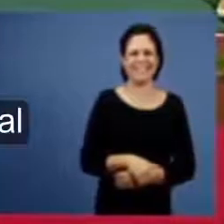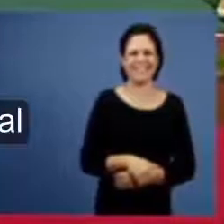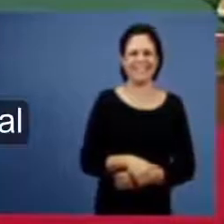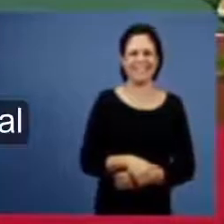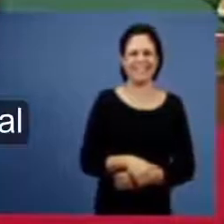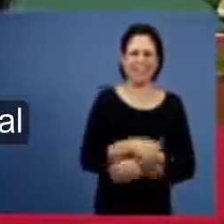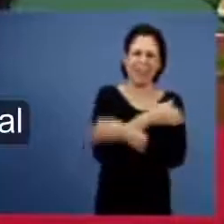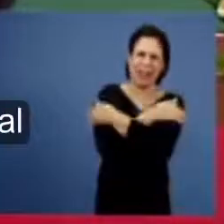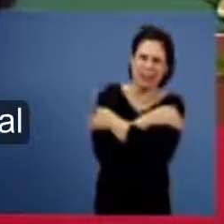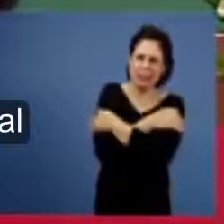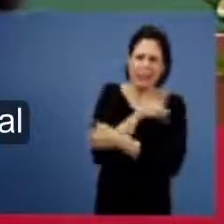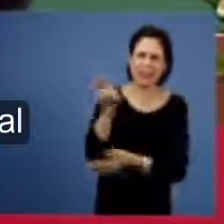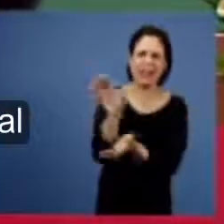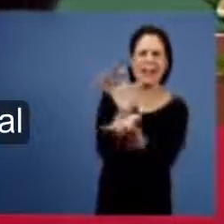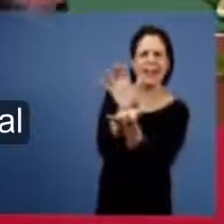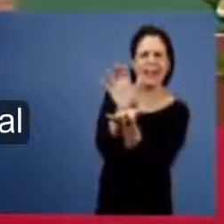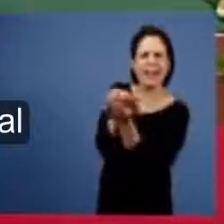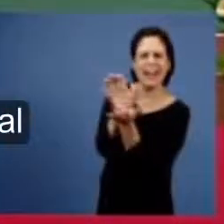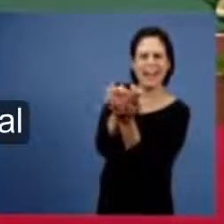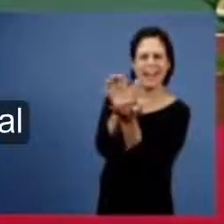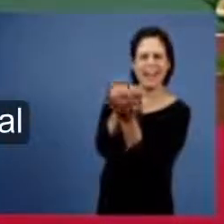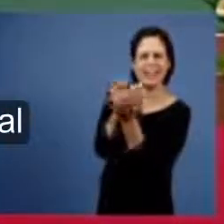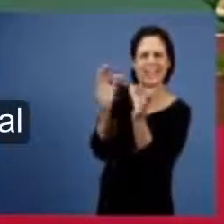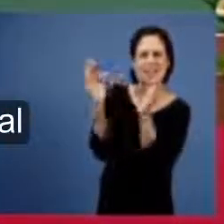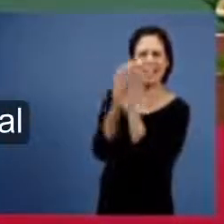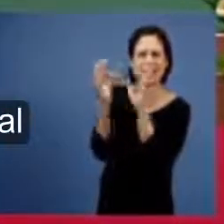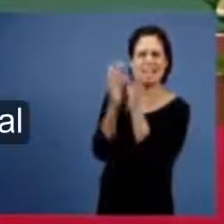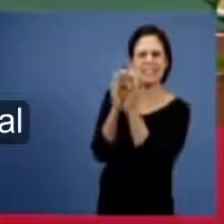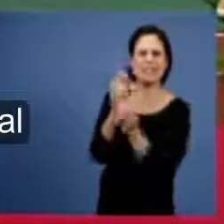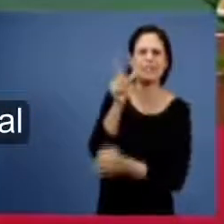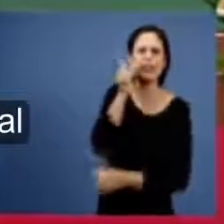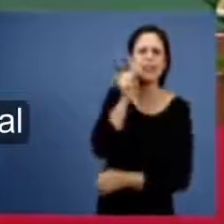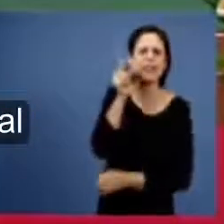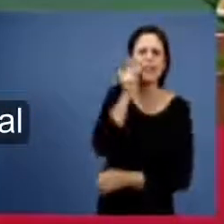aí Recife Maceió